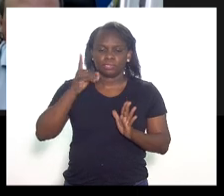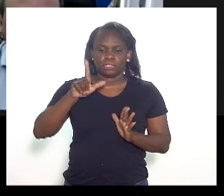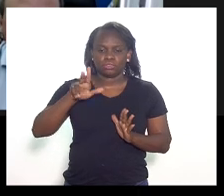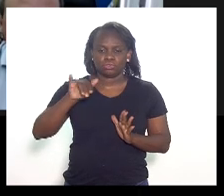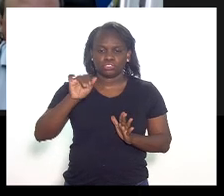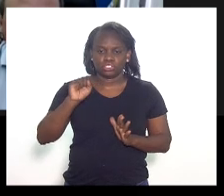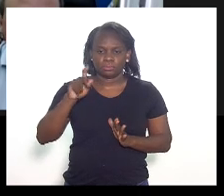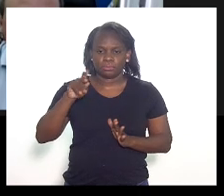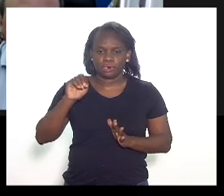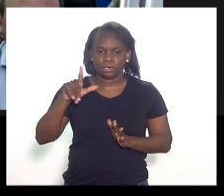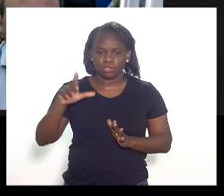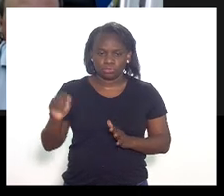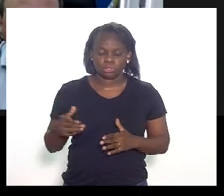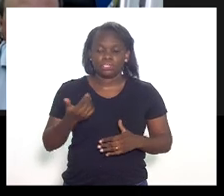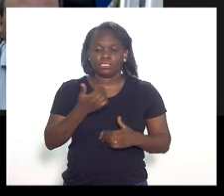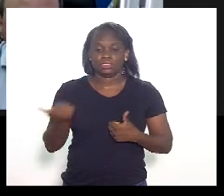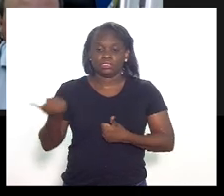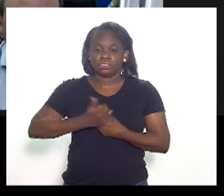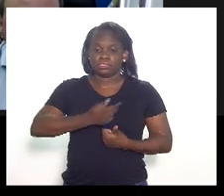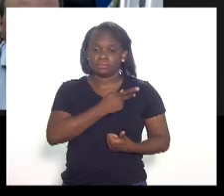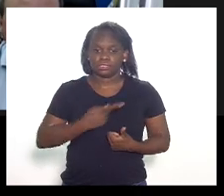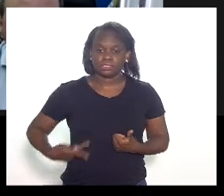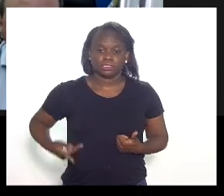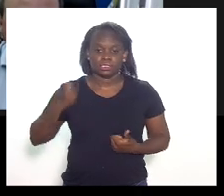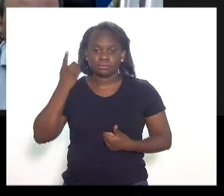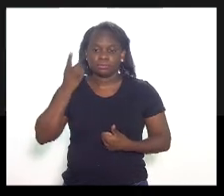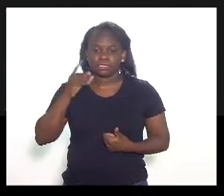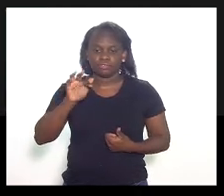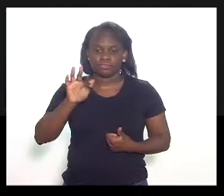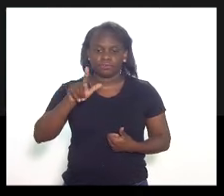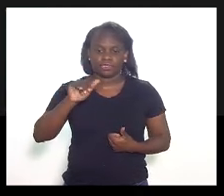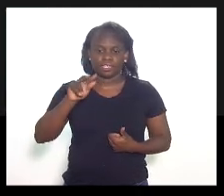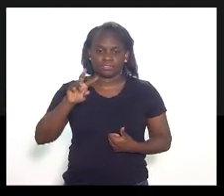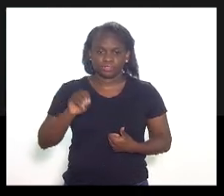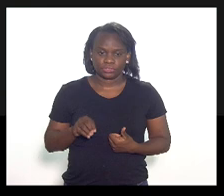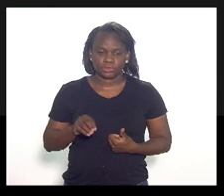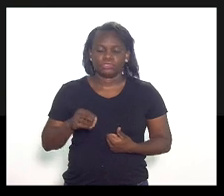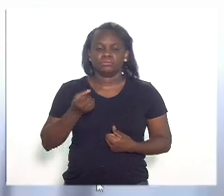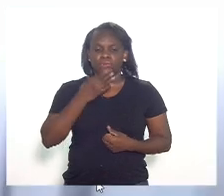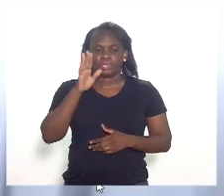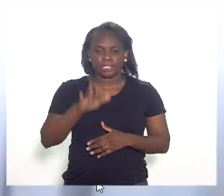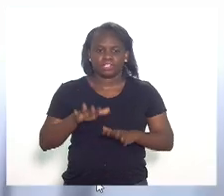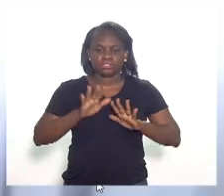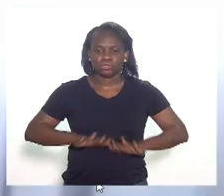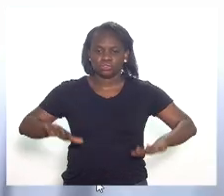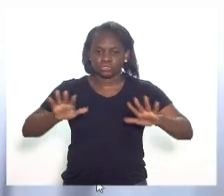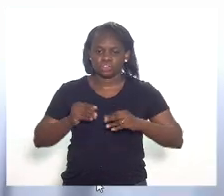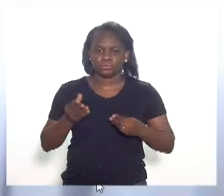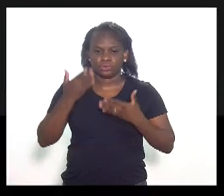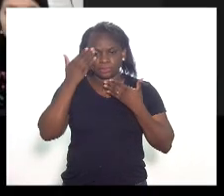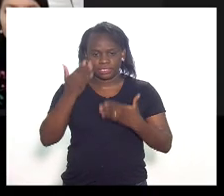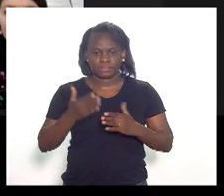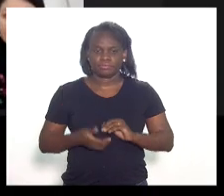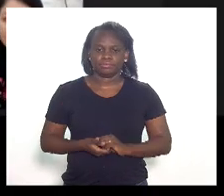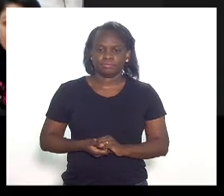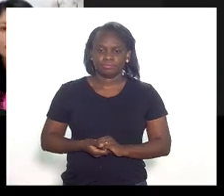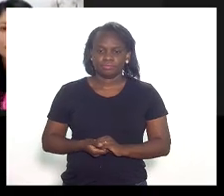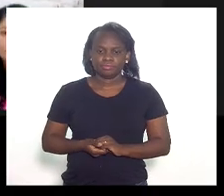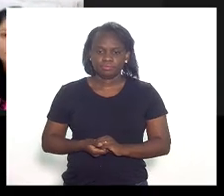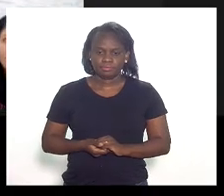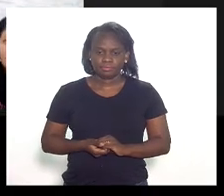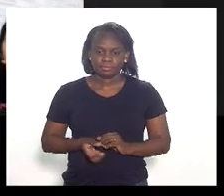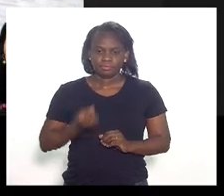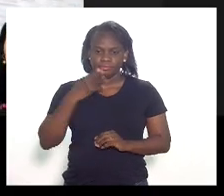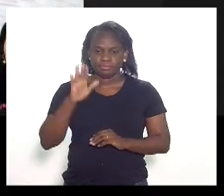Paulo. Passa-se presidência ao deputado Flávio Serafini. Boa tarde a todos e muito obrigada. Boa tarde,